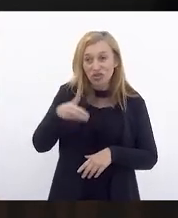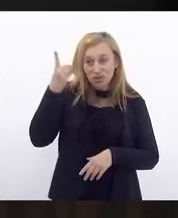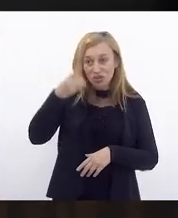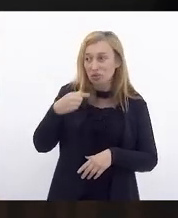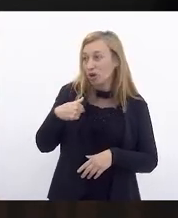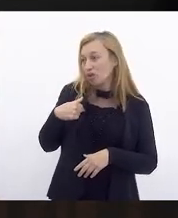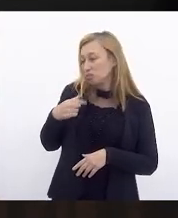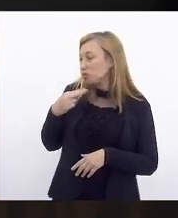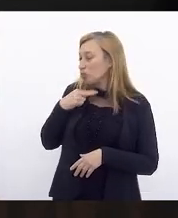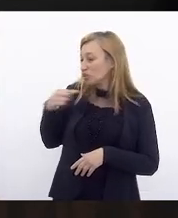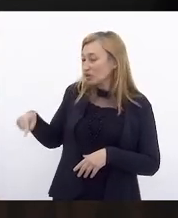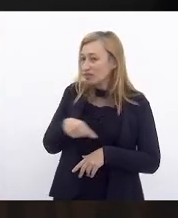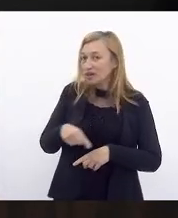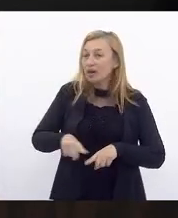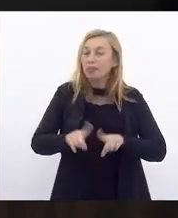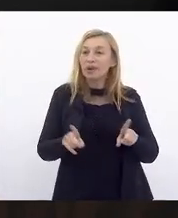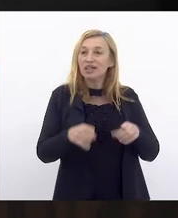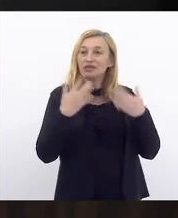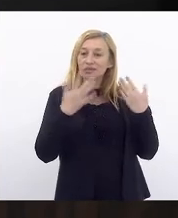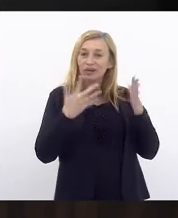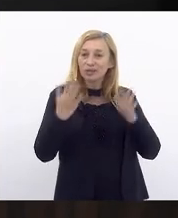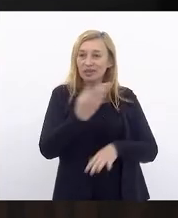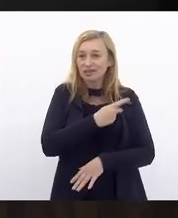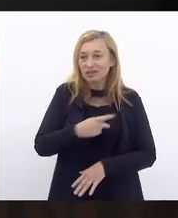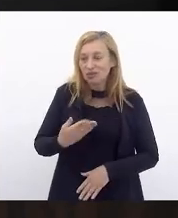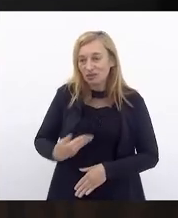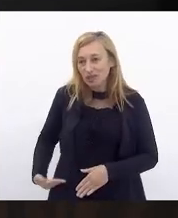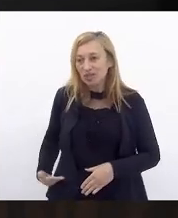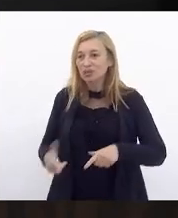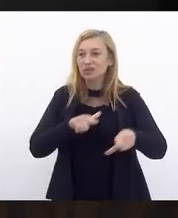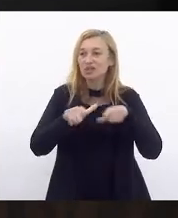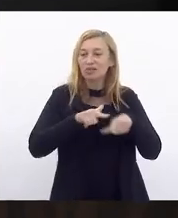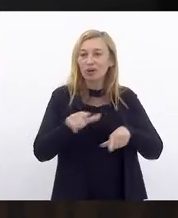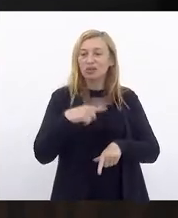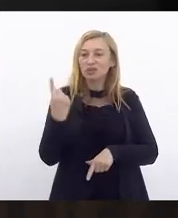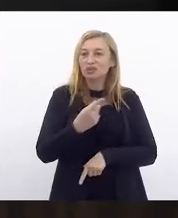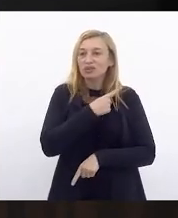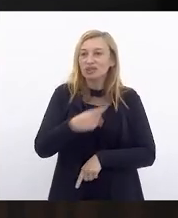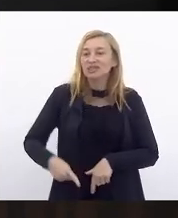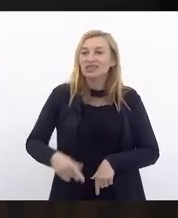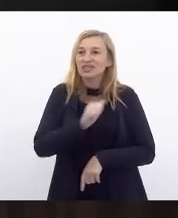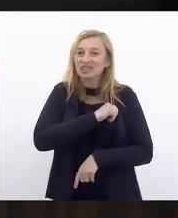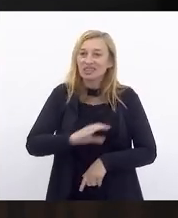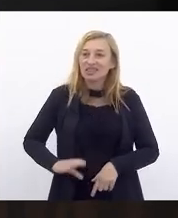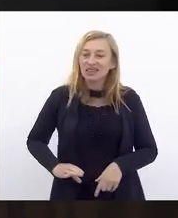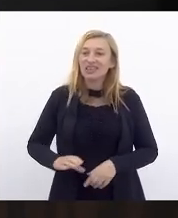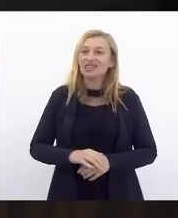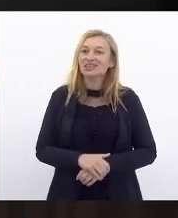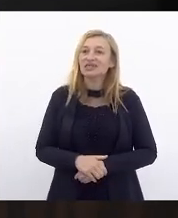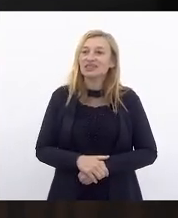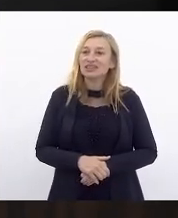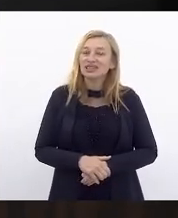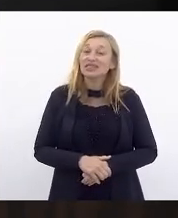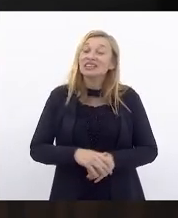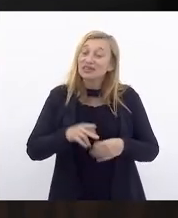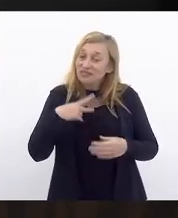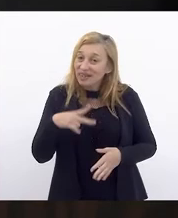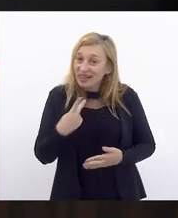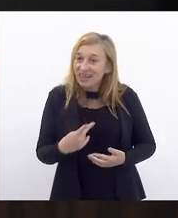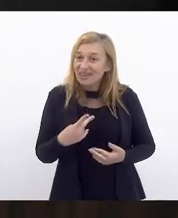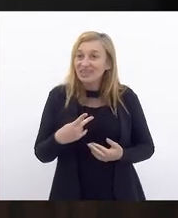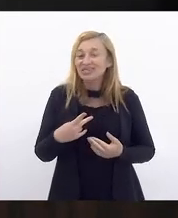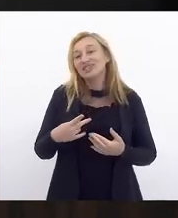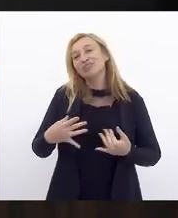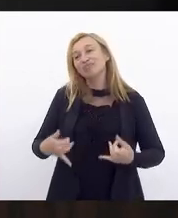estar presente, mas saudar o nosso governador em exercício, nosso presidente André Siciliano, e dizer que é